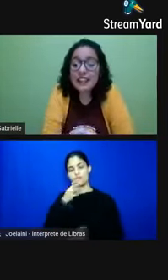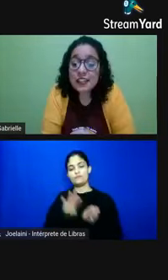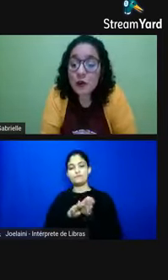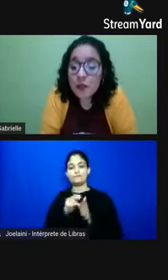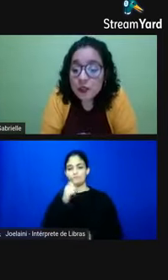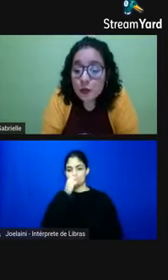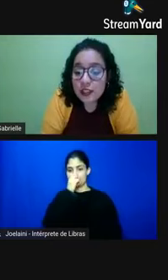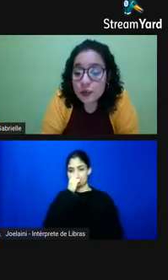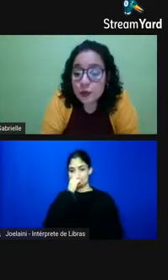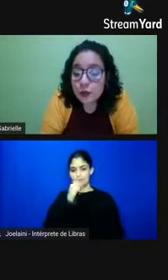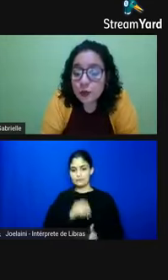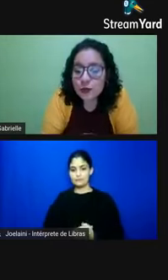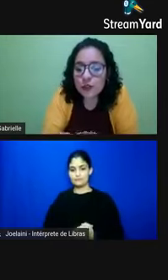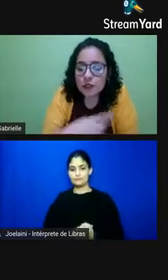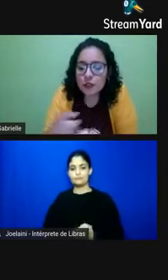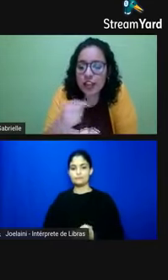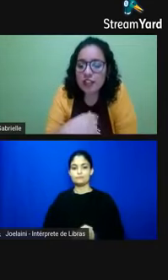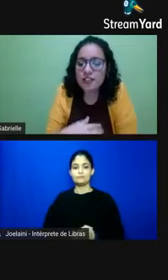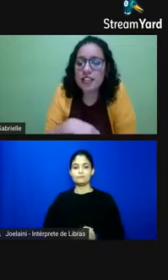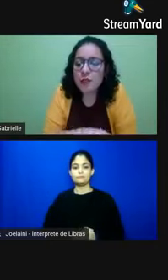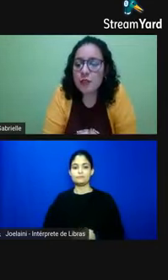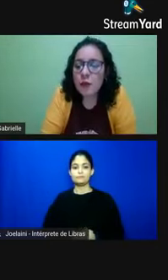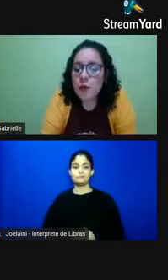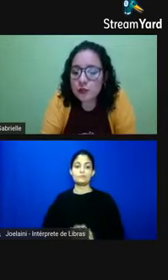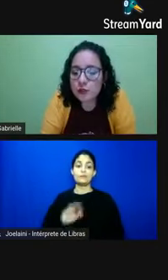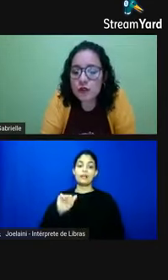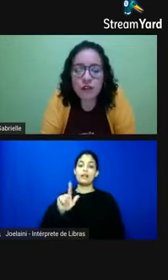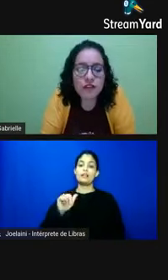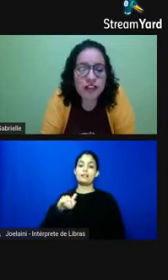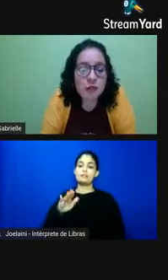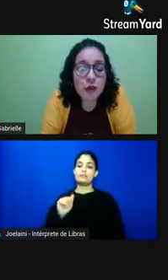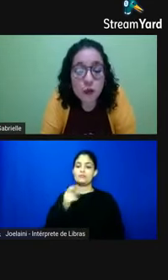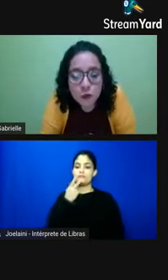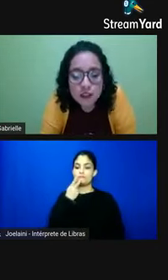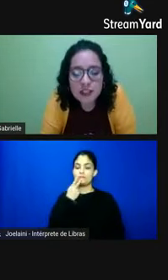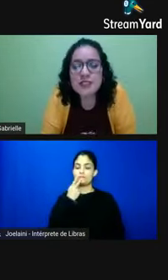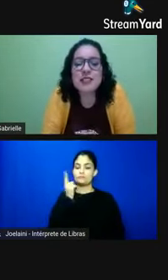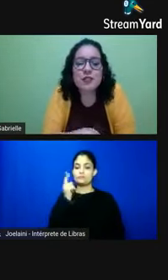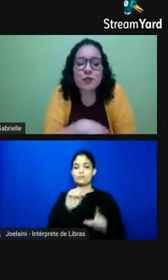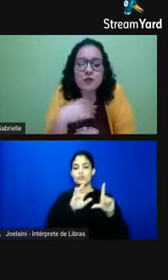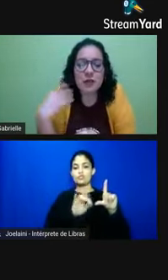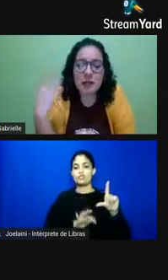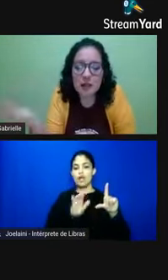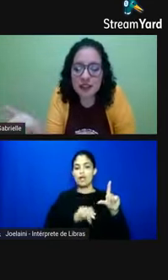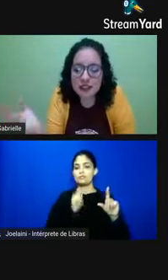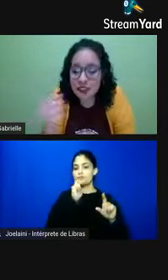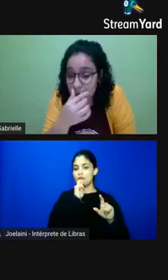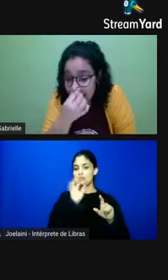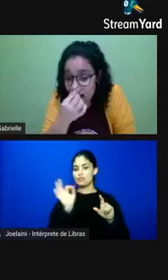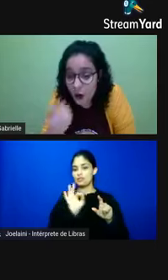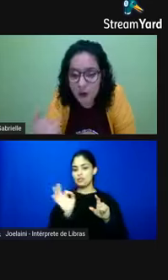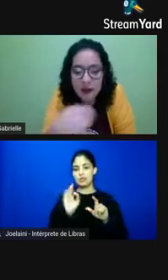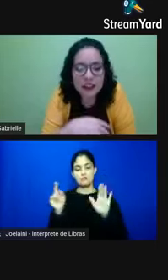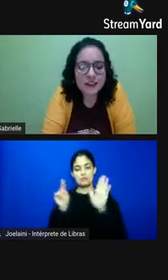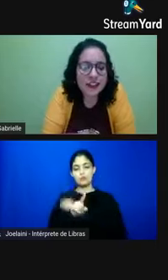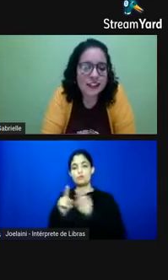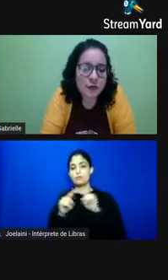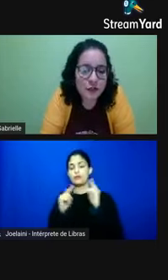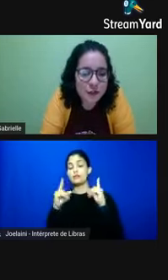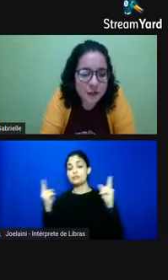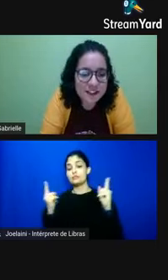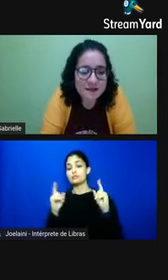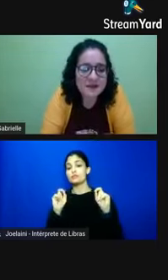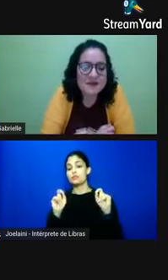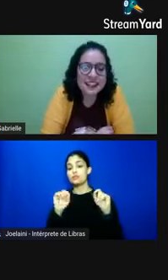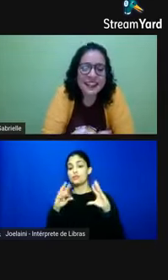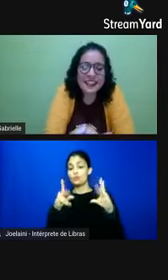a Alicia comentou ali no no nosso chat que por enquanto não foram enviadas perguntas mas que todo mundo está parabenizando pela obra e a fala